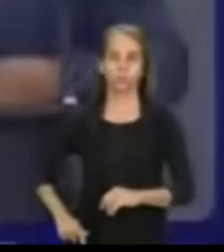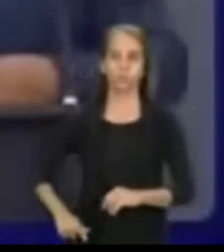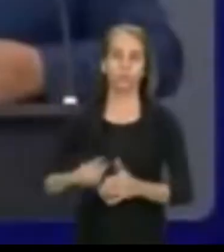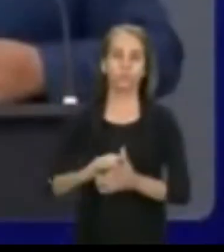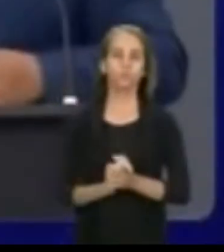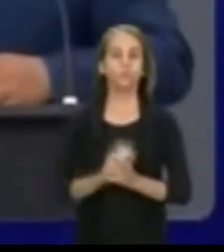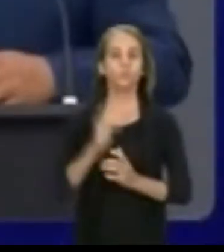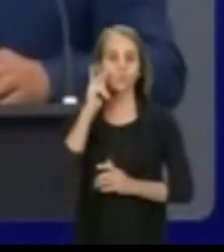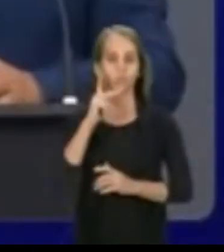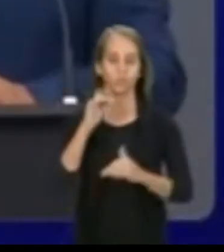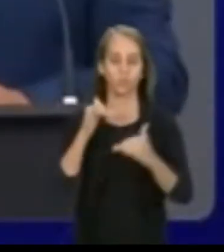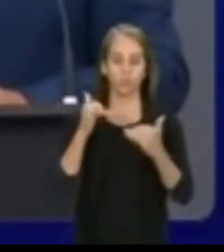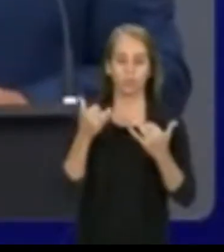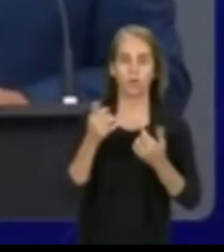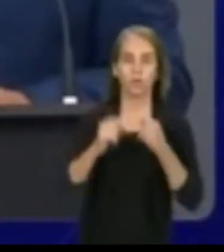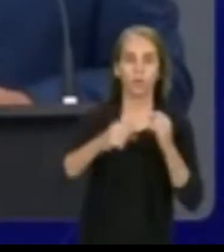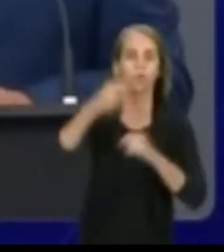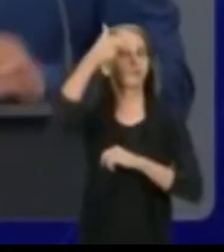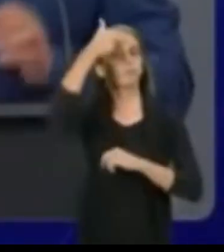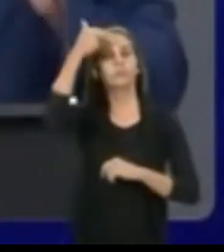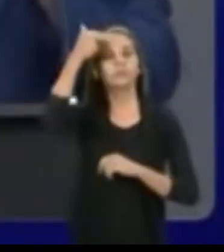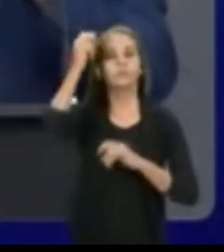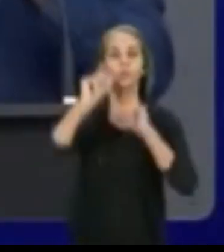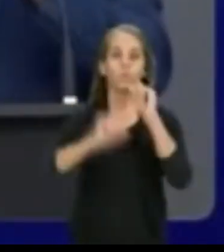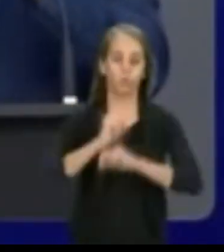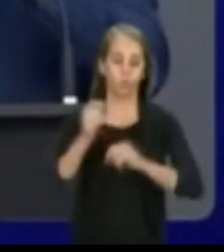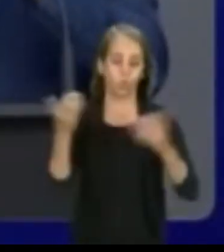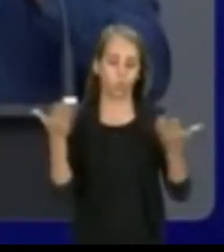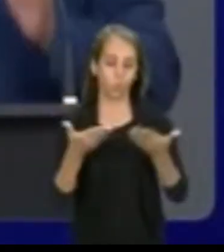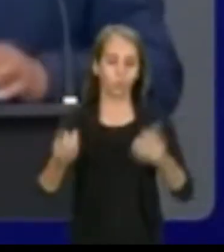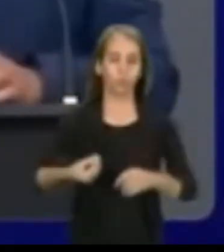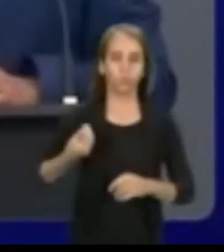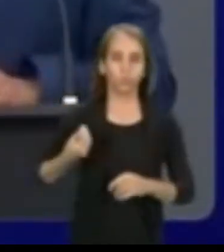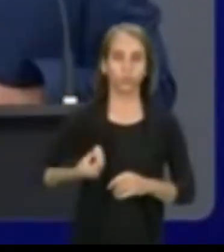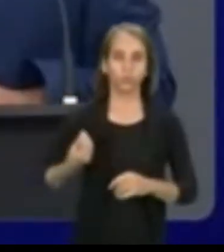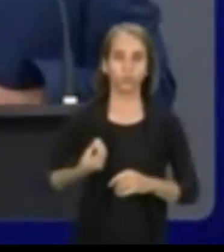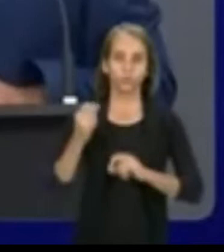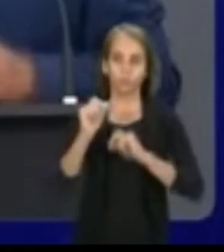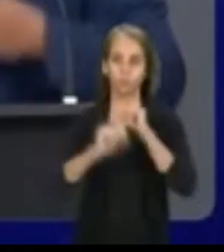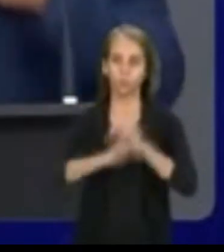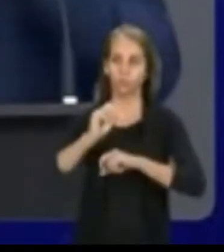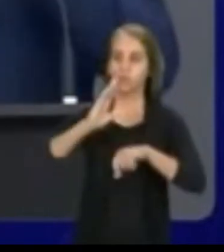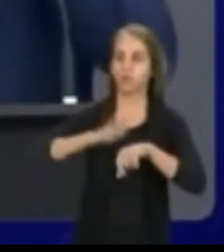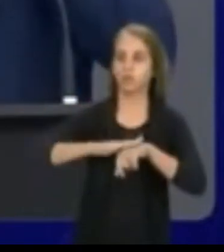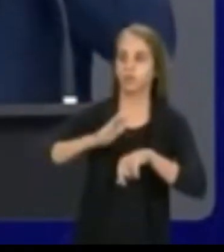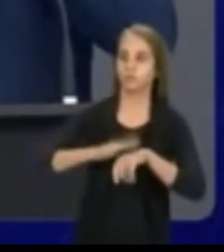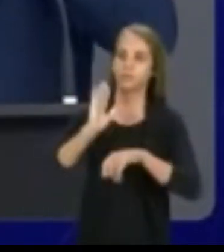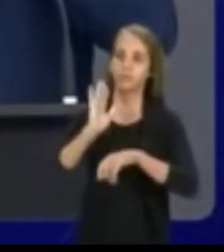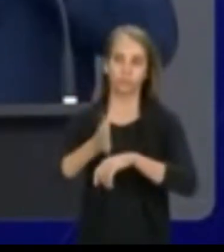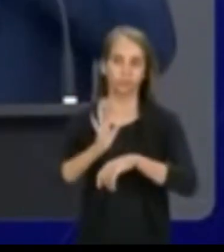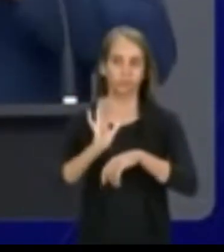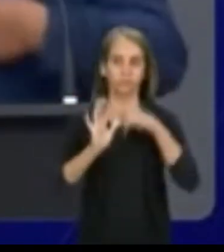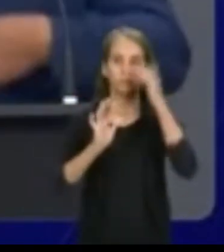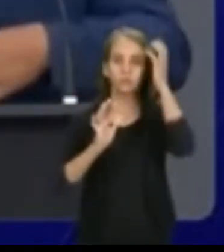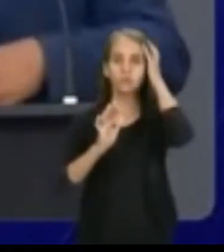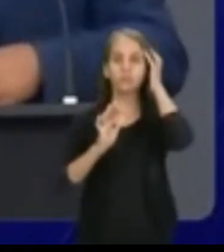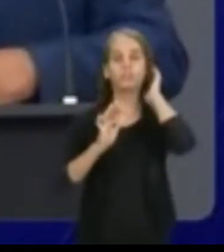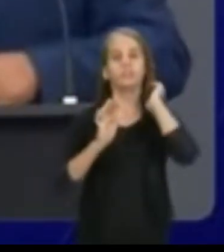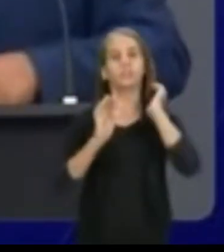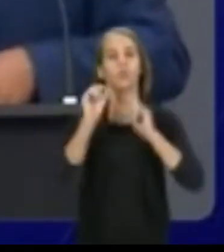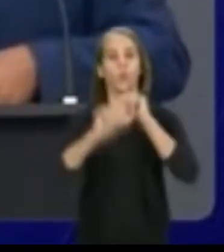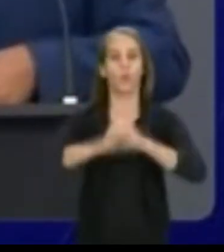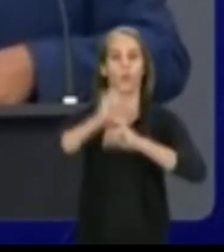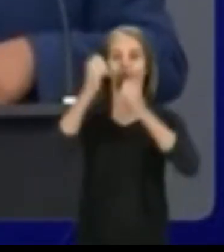A gente vive hoje um quadro, já descrevi esse quadro, um quadro muito dramático para a população